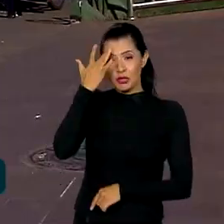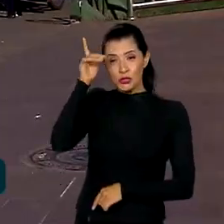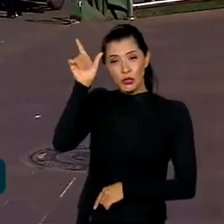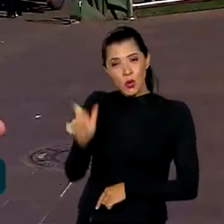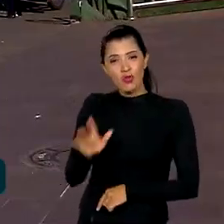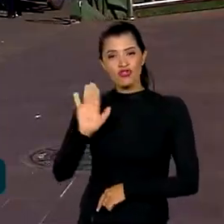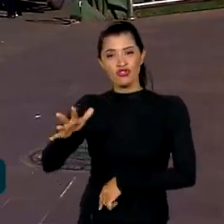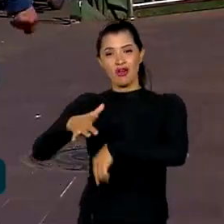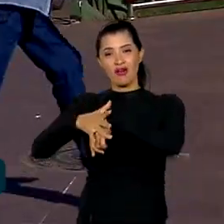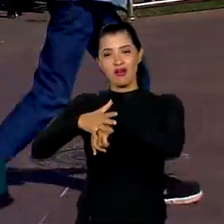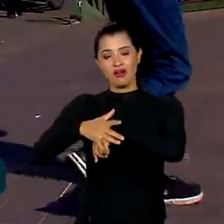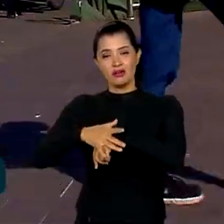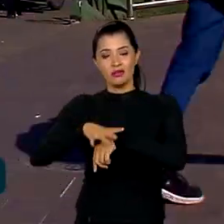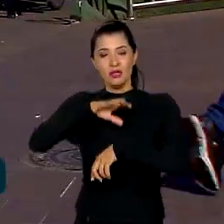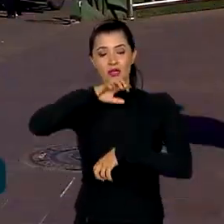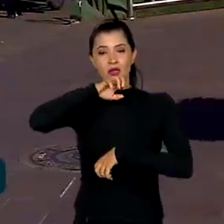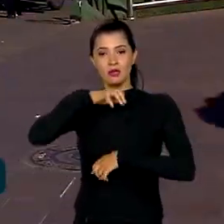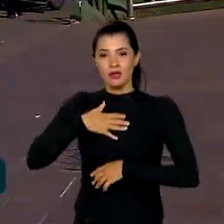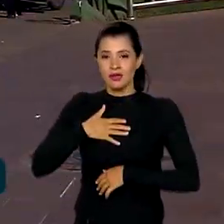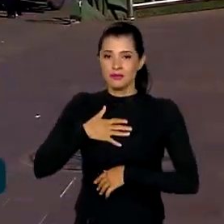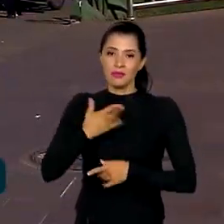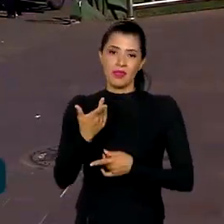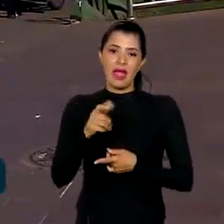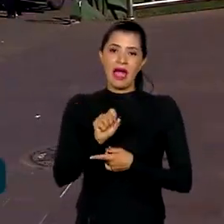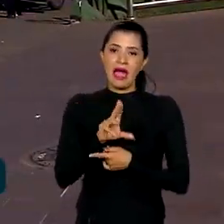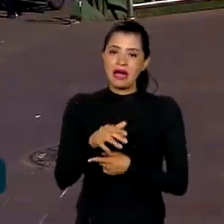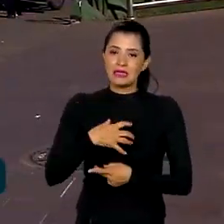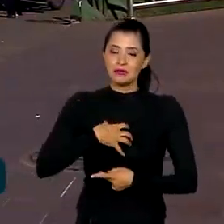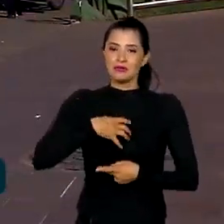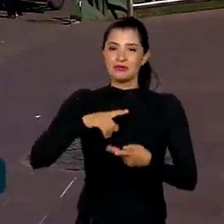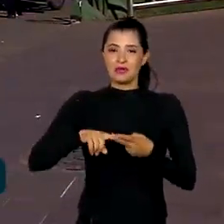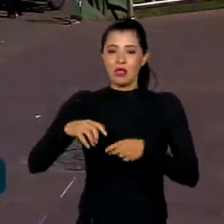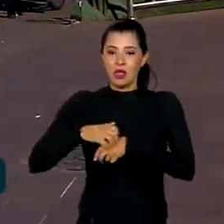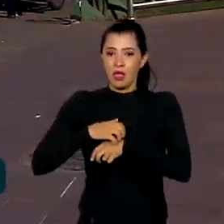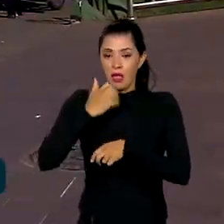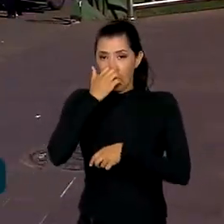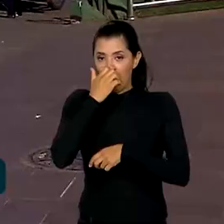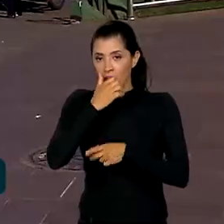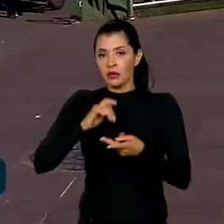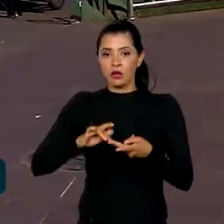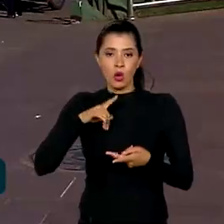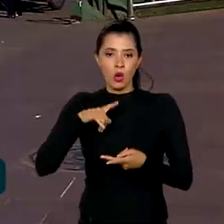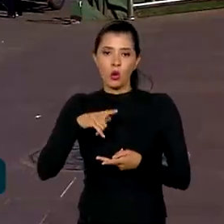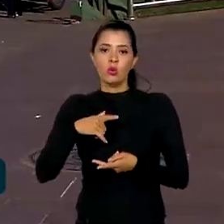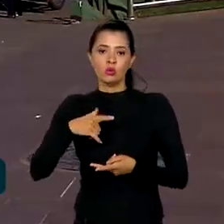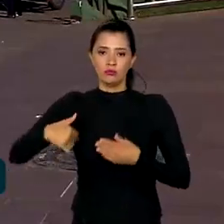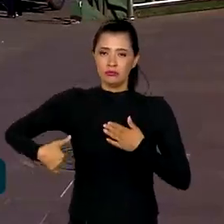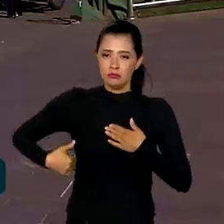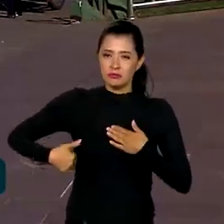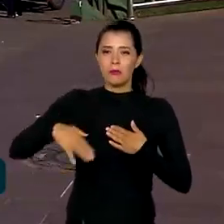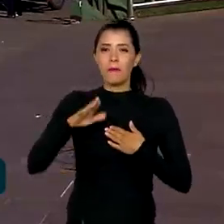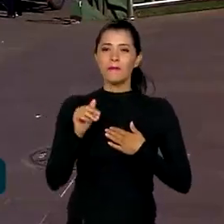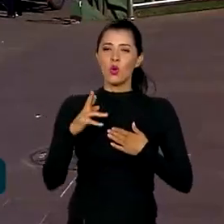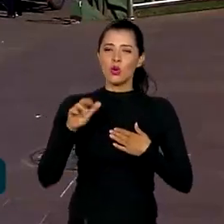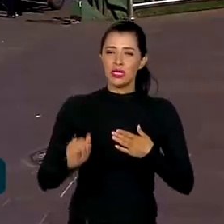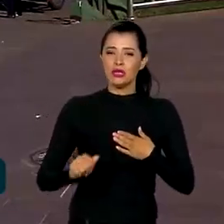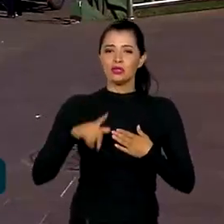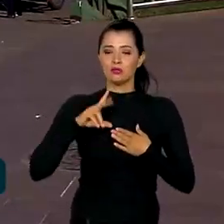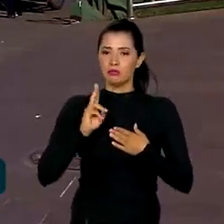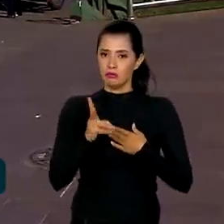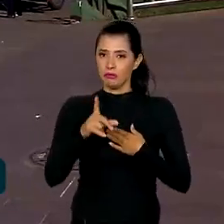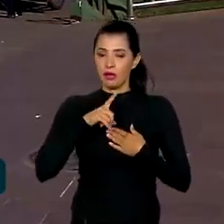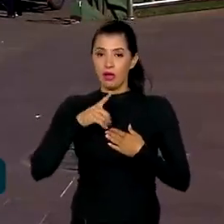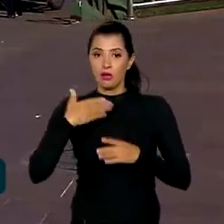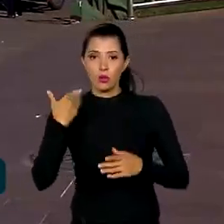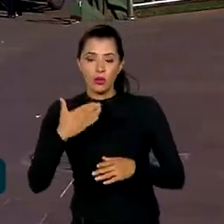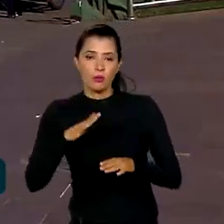que já têm doenças respiratórias, como asma, renite alérgica ou bronquite crônica. Para enfrentar essa onda de